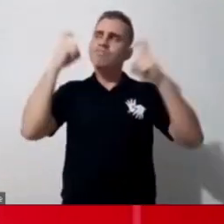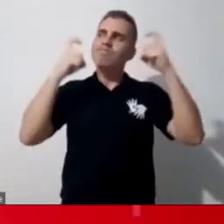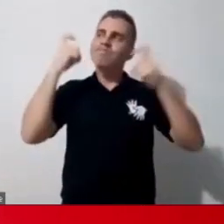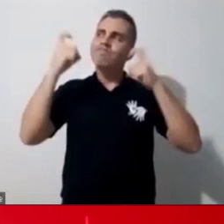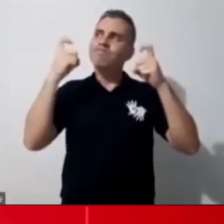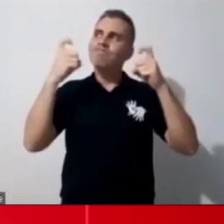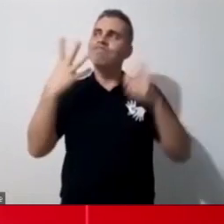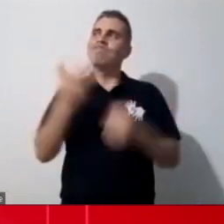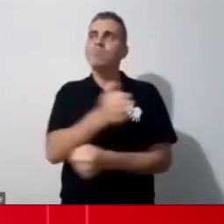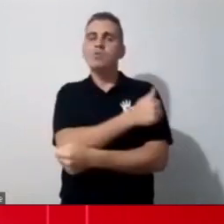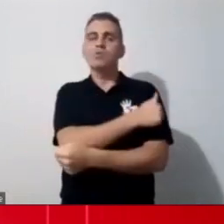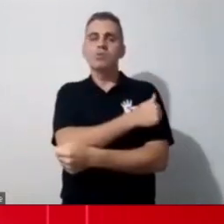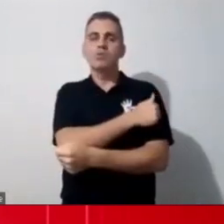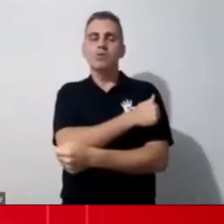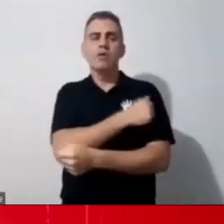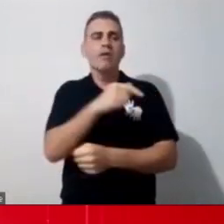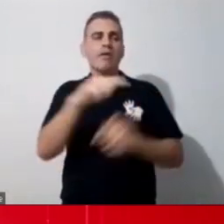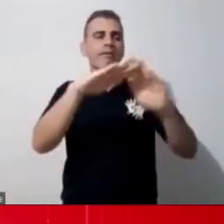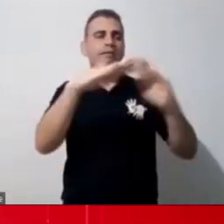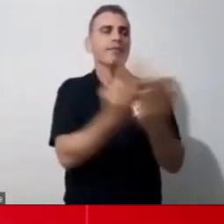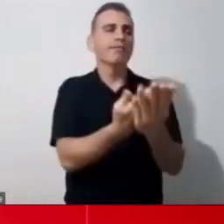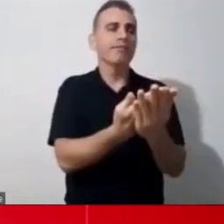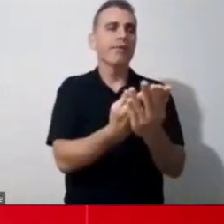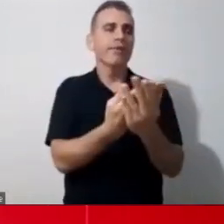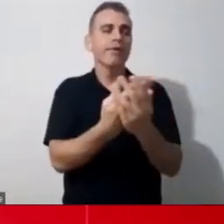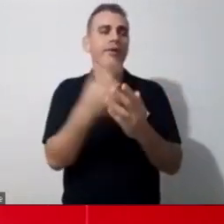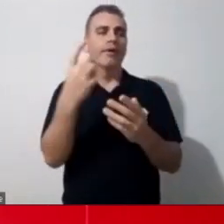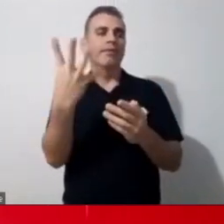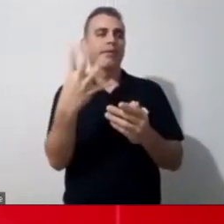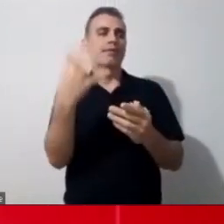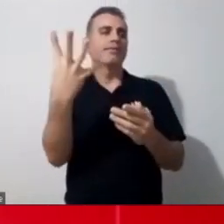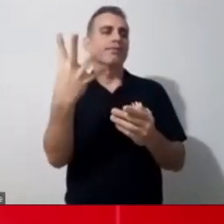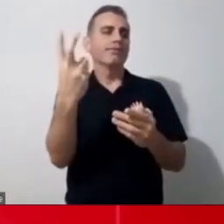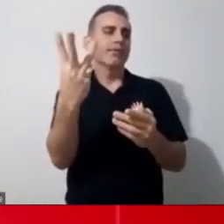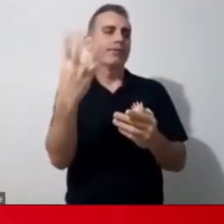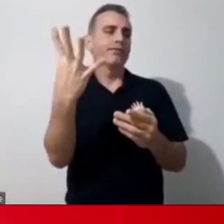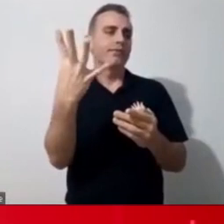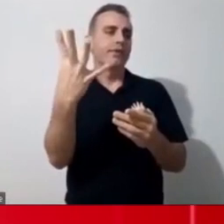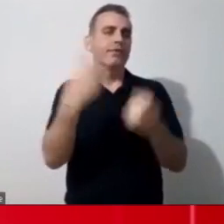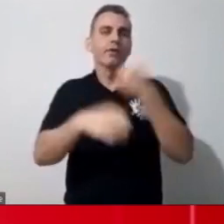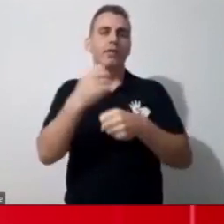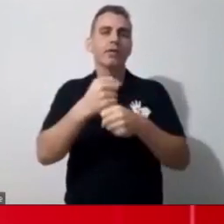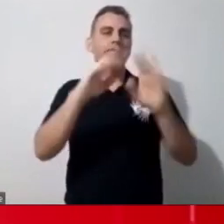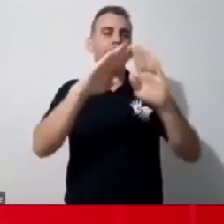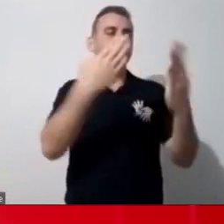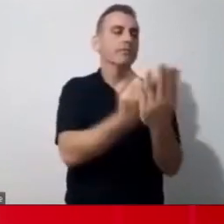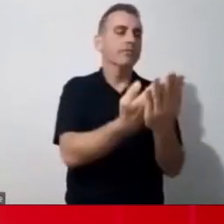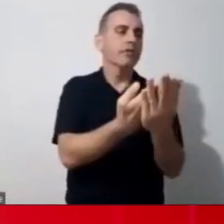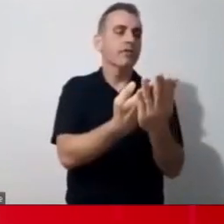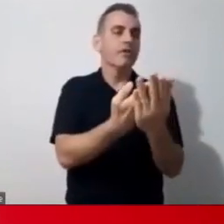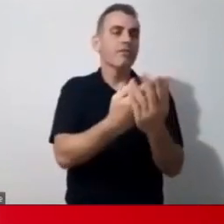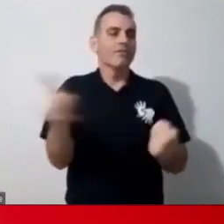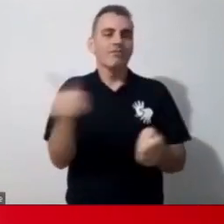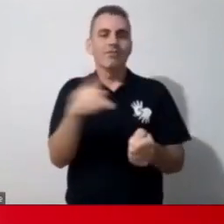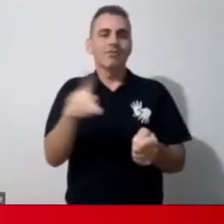o aluno já é da escola há três, quatro anos e o professor não tem essas informações. Então, isso é um cuidado que a gente precisa ter. Eu